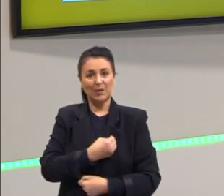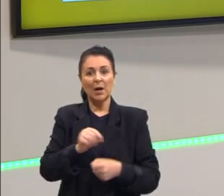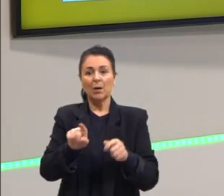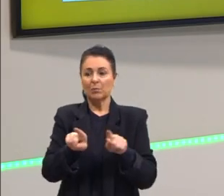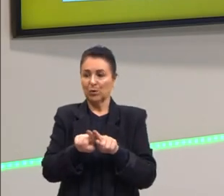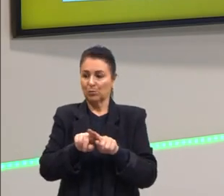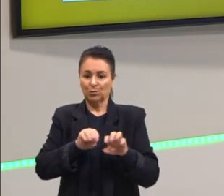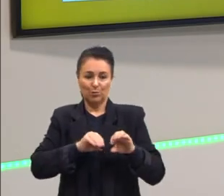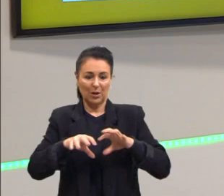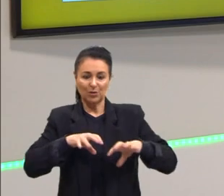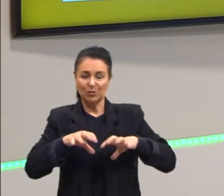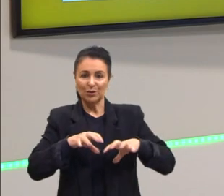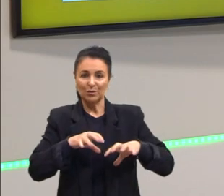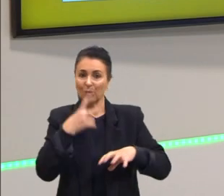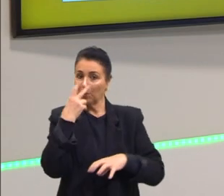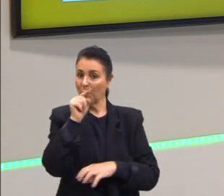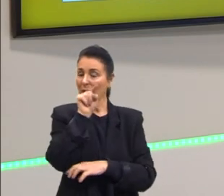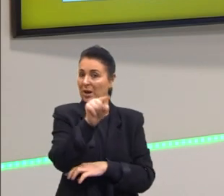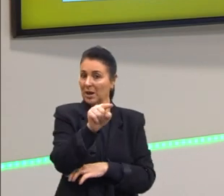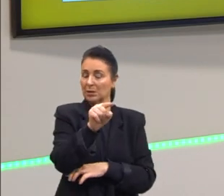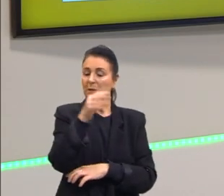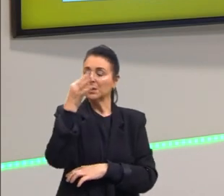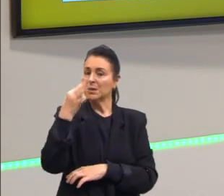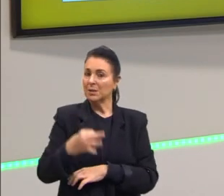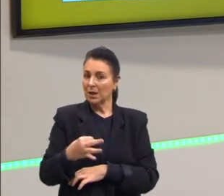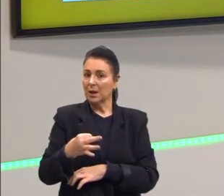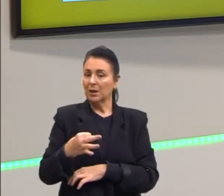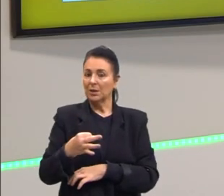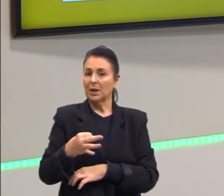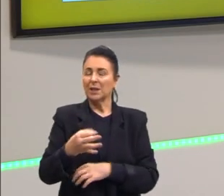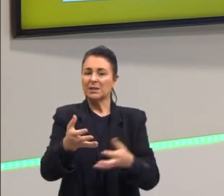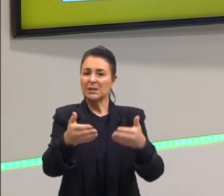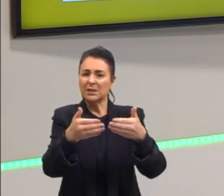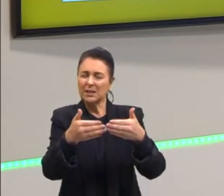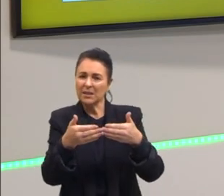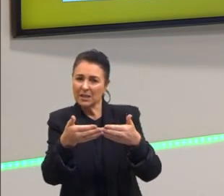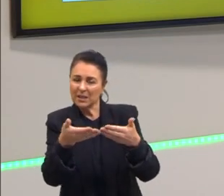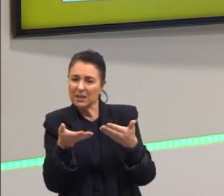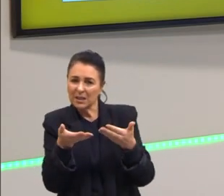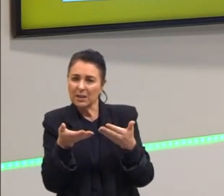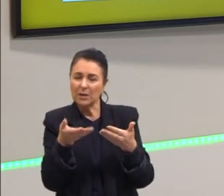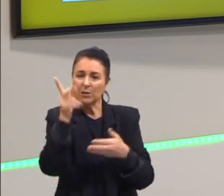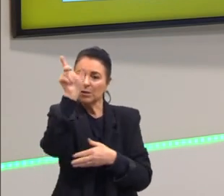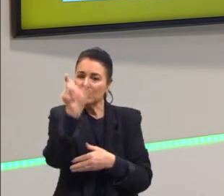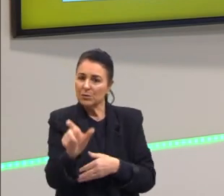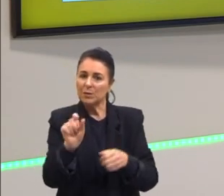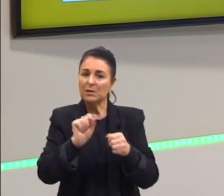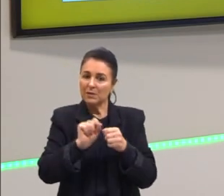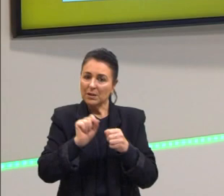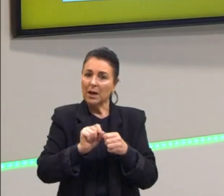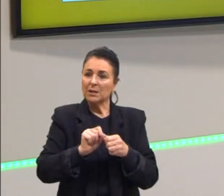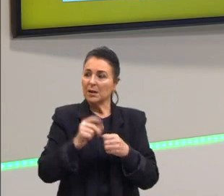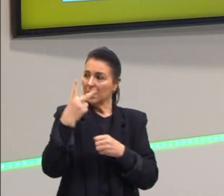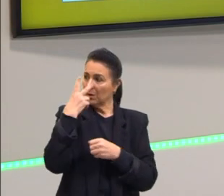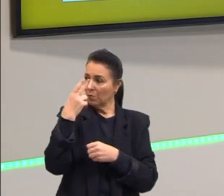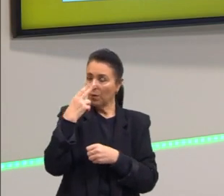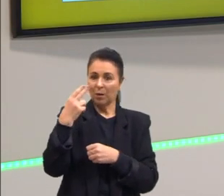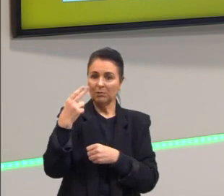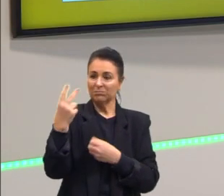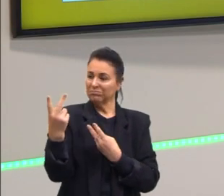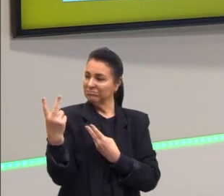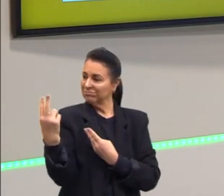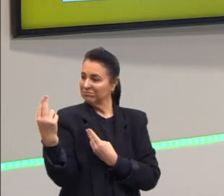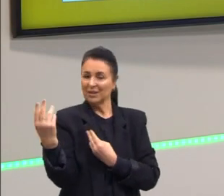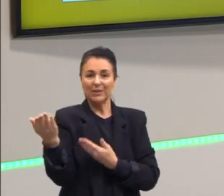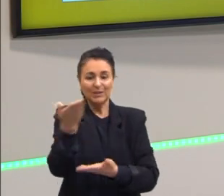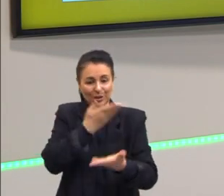eles agem, certamente eles também gostariam que as pessoas agissem com eles como eles agiram na questão de